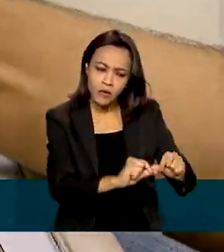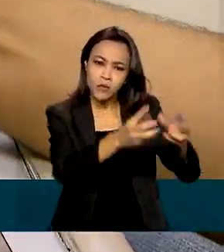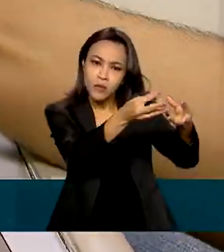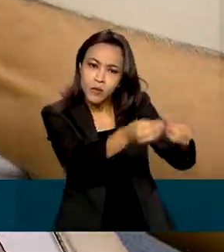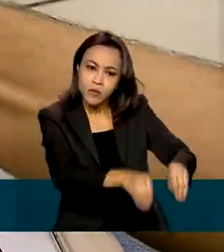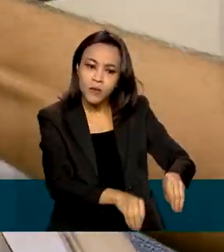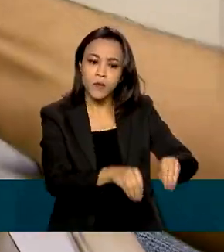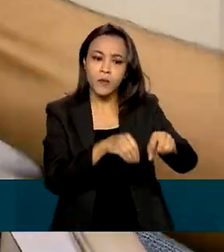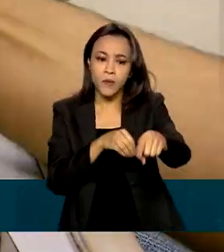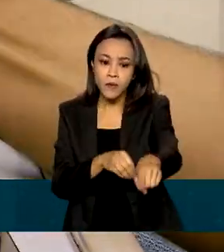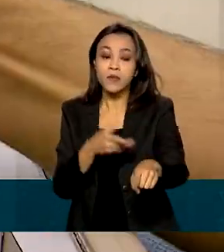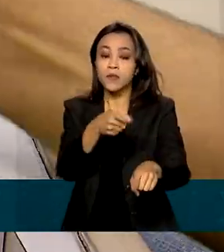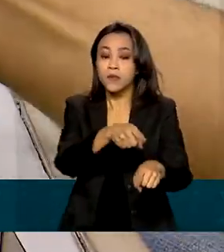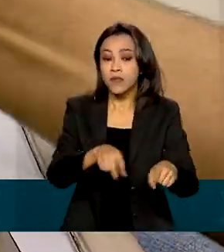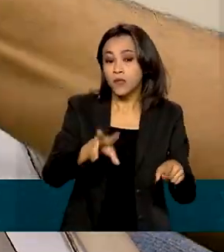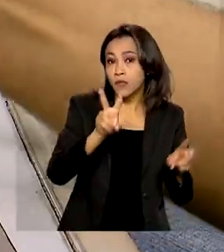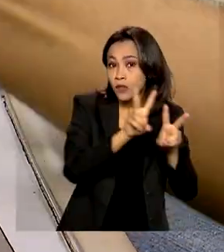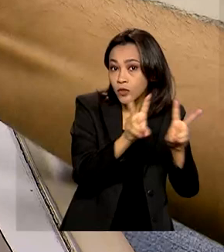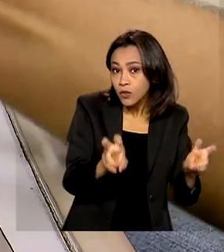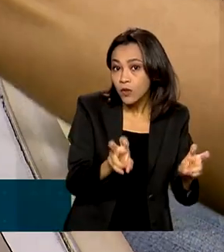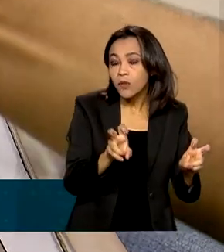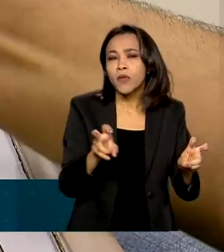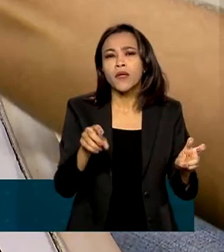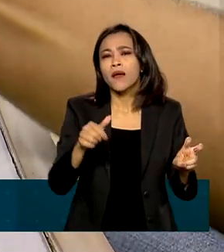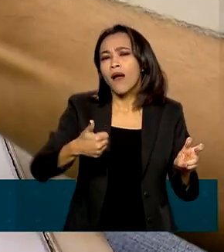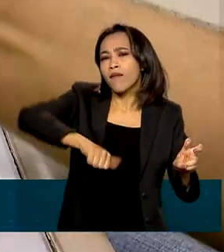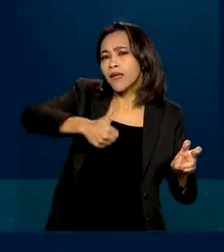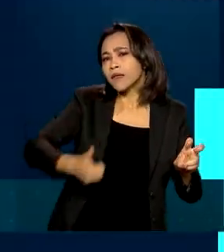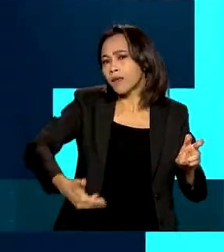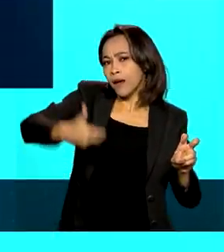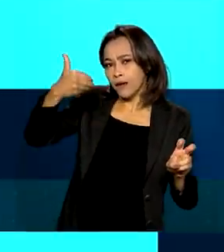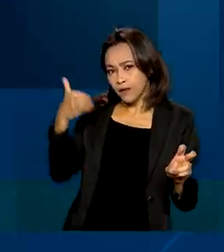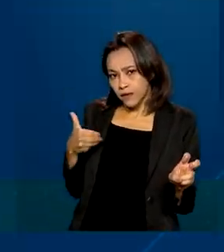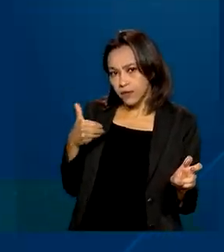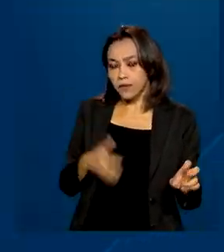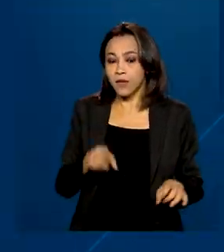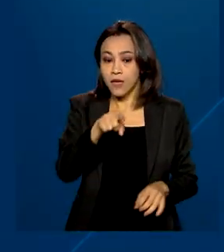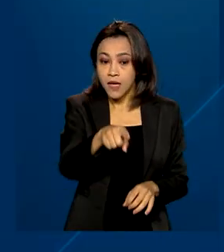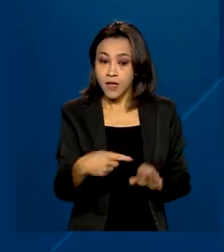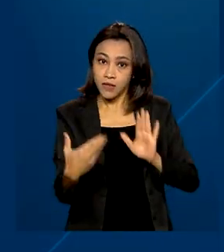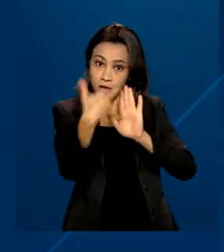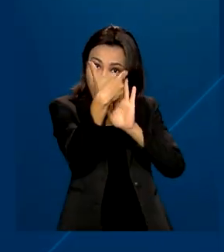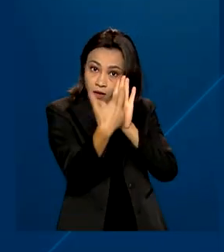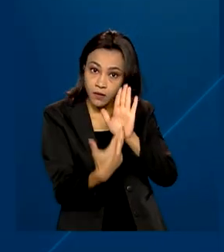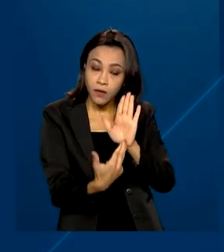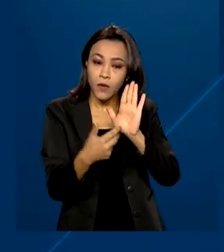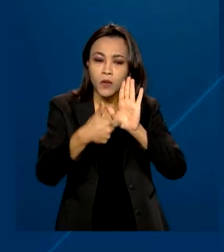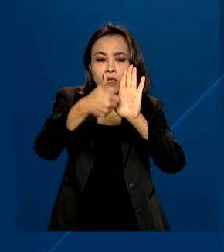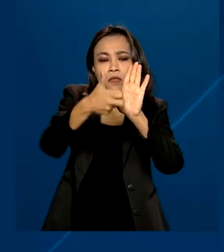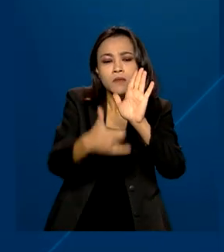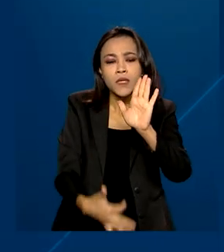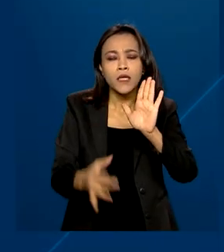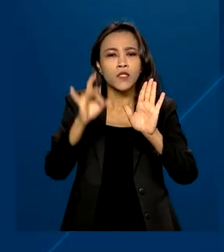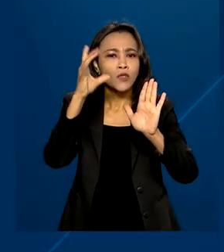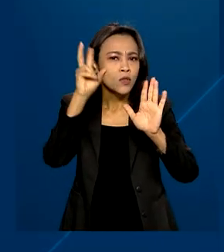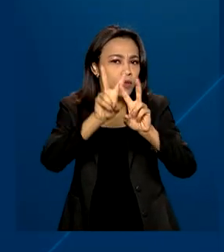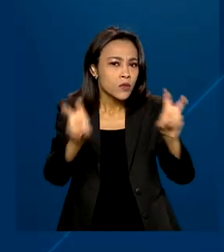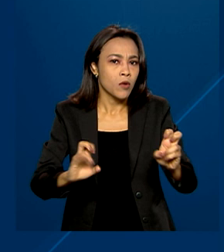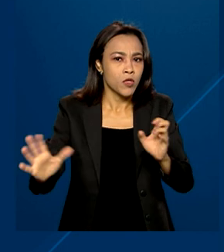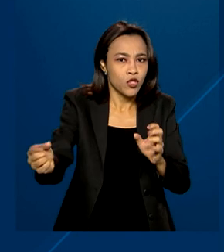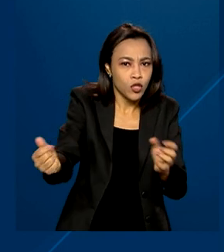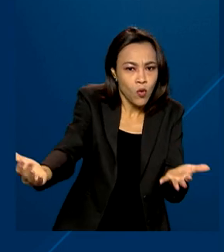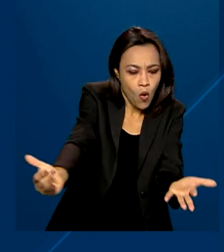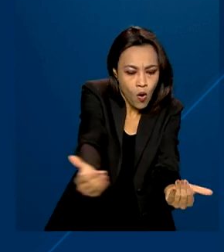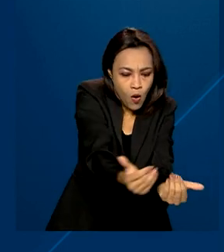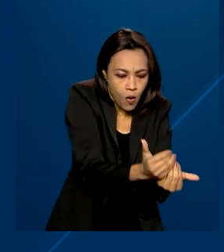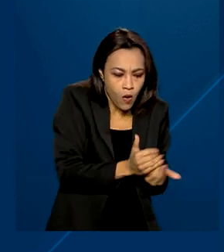e R 130 milhões em relação à avaliação anterior. De acordo com o relatório de avaliação de receitas e despesas do terceiro